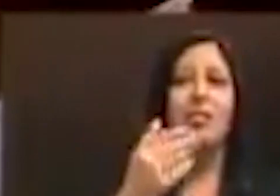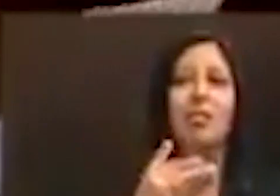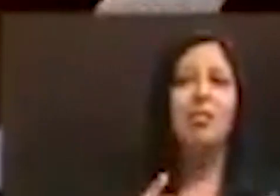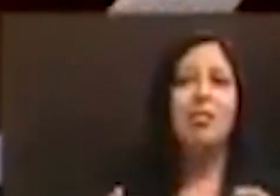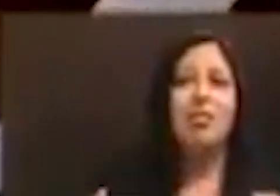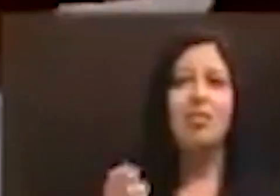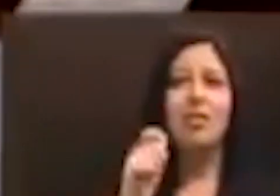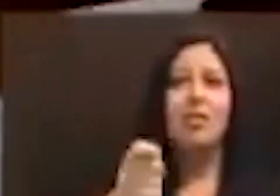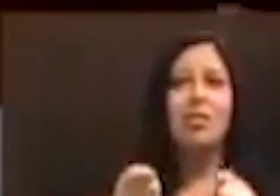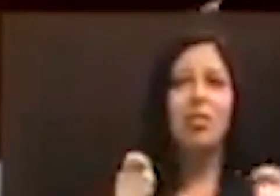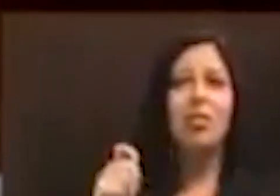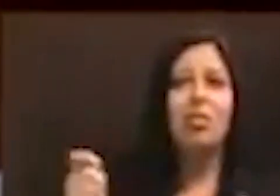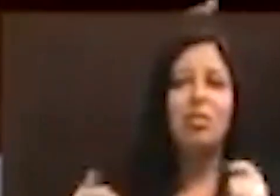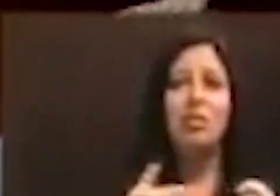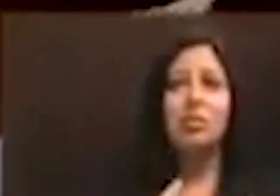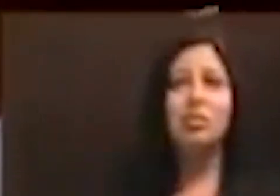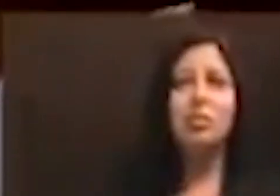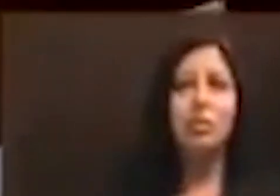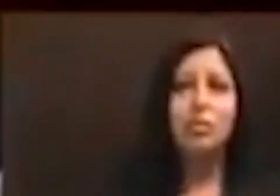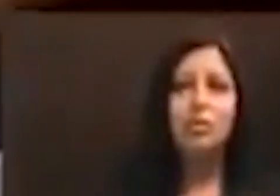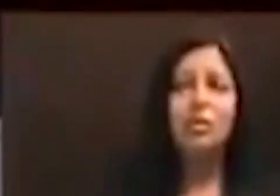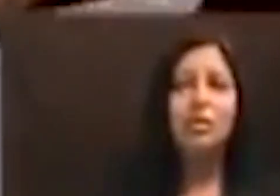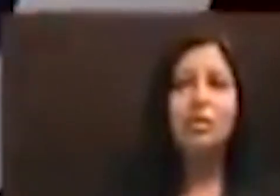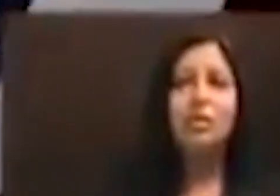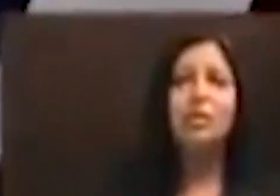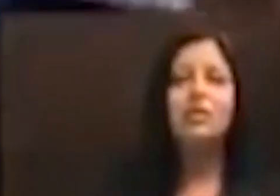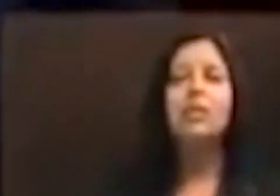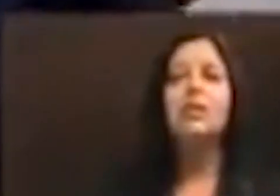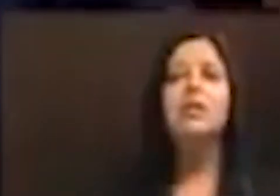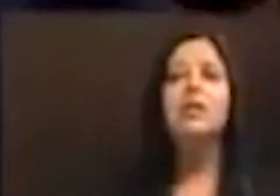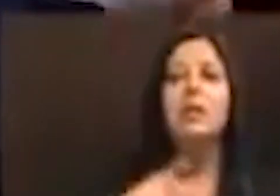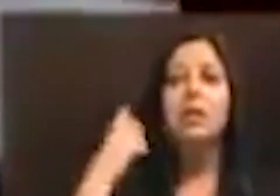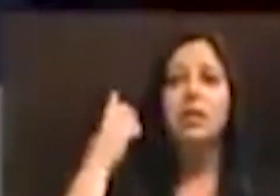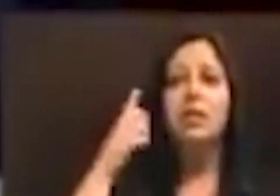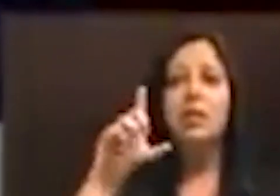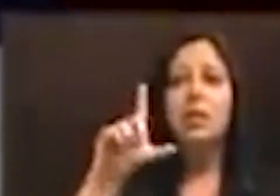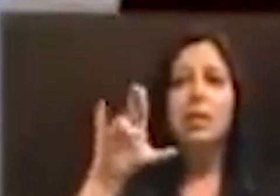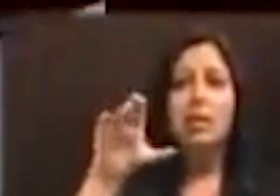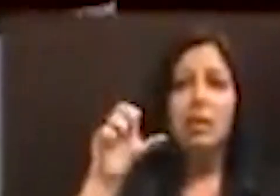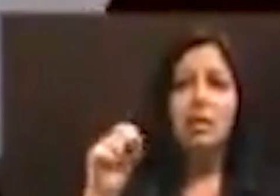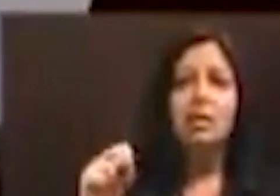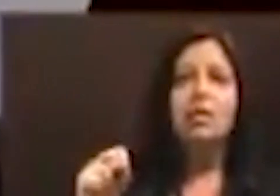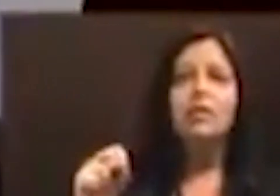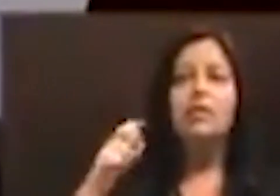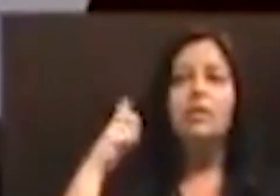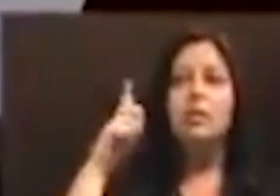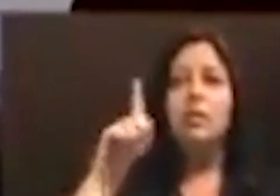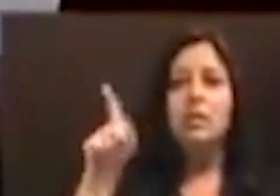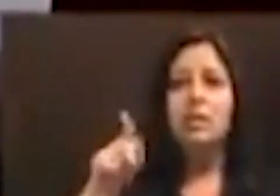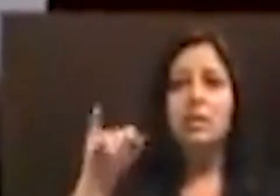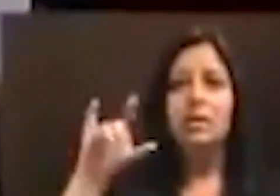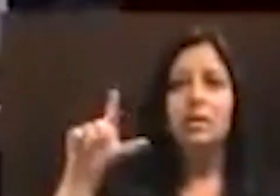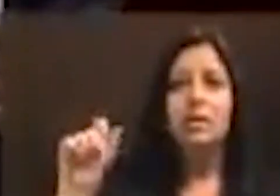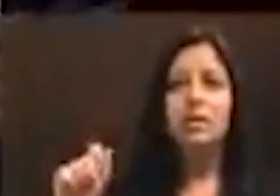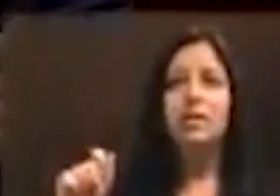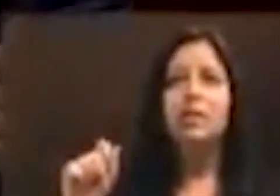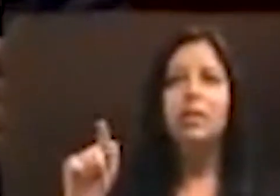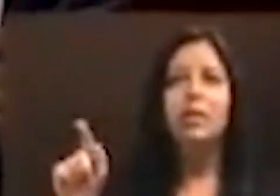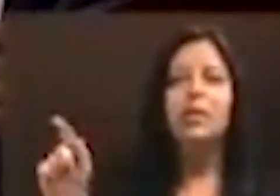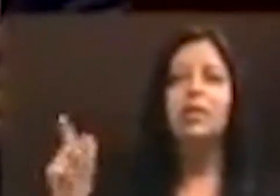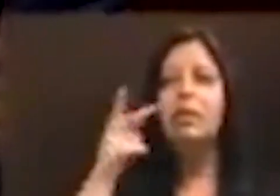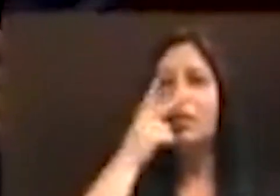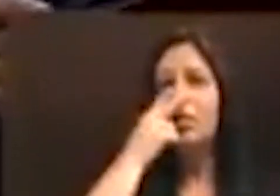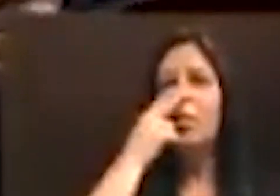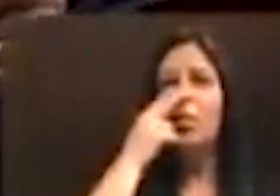democrática do país, deputado Pedro Pereira, Lucas Redeca, Elizabeth Feliz, Zilá Bertenbach. A ameaça de